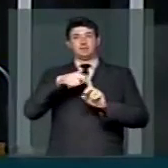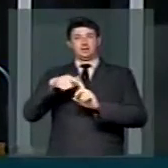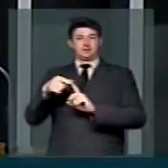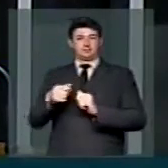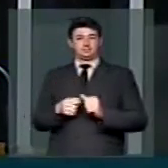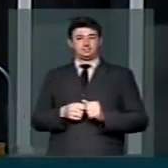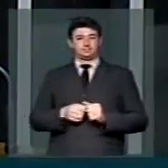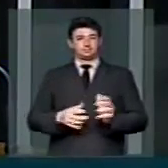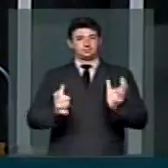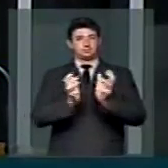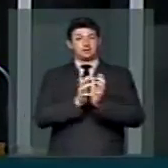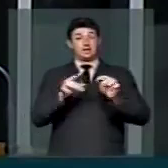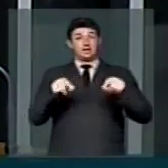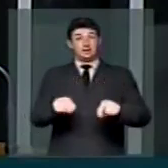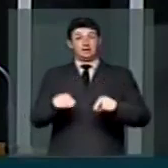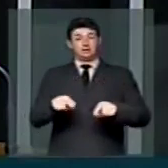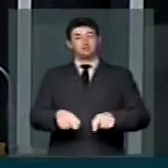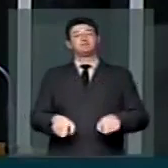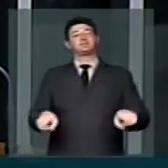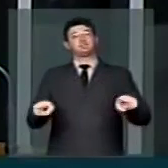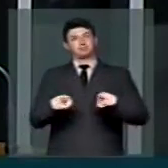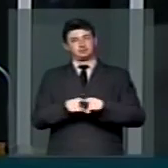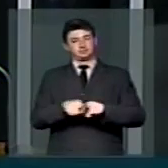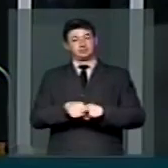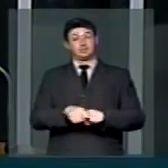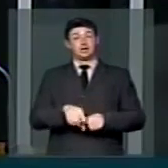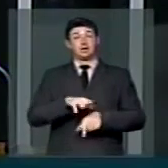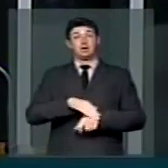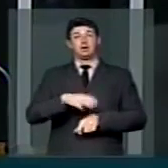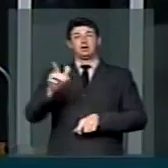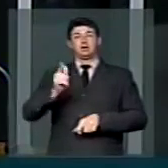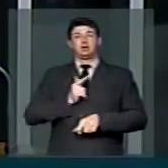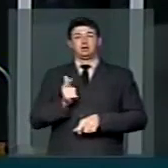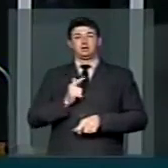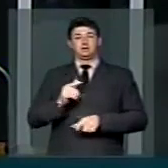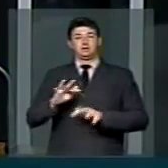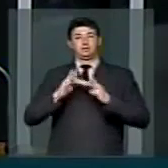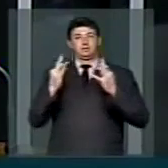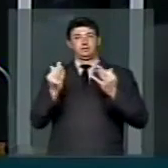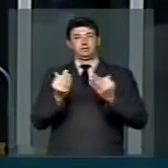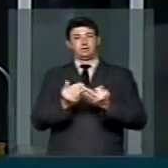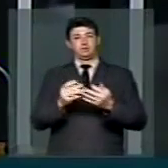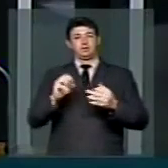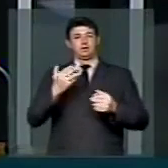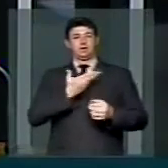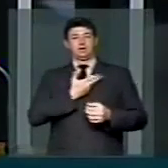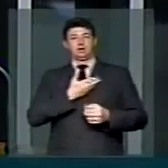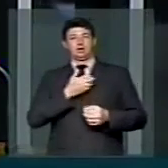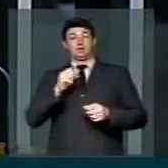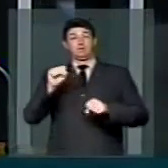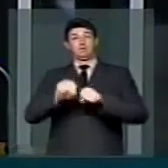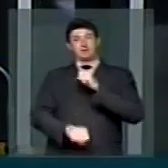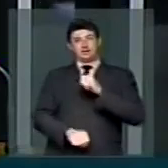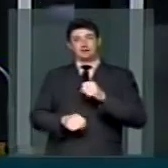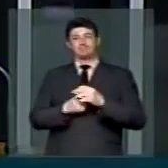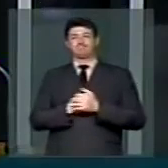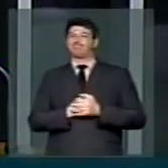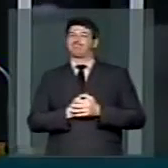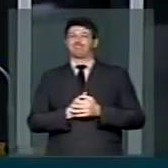Esse grupo também é o que mais teve parentes ou amigos assassinados.